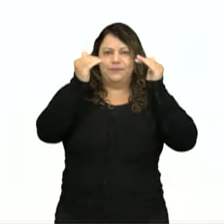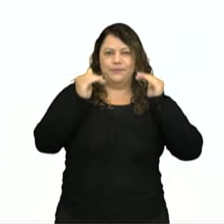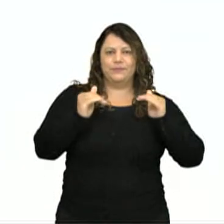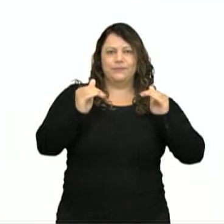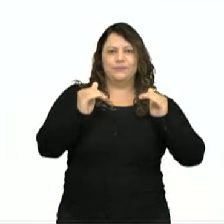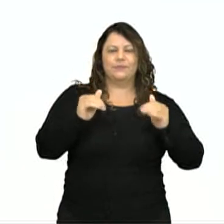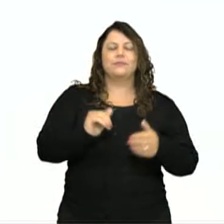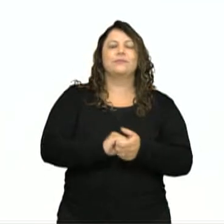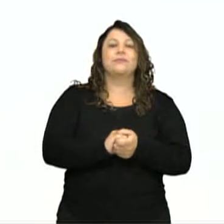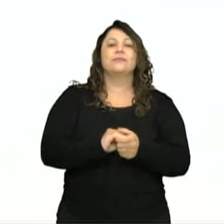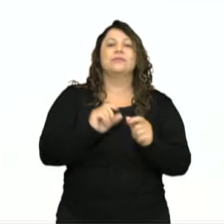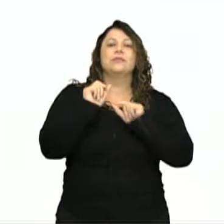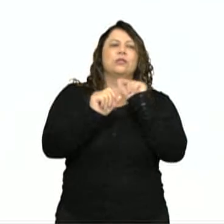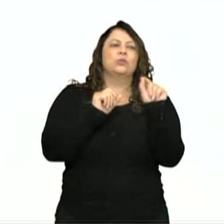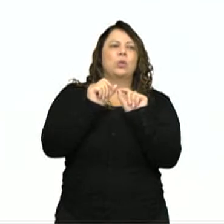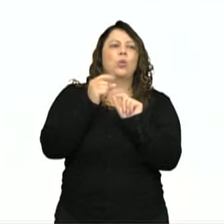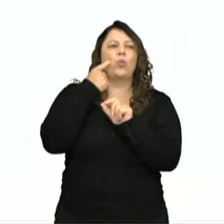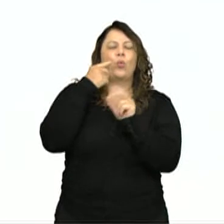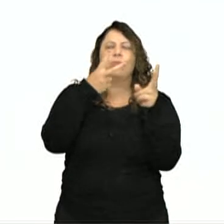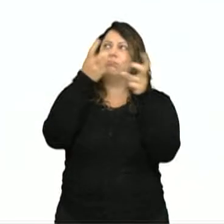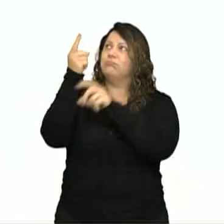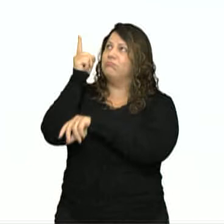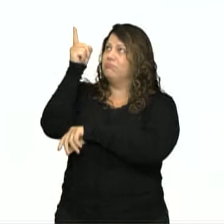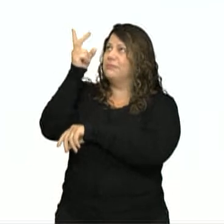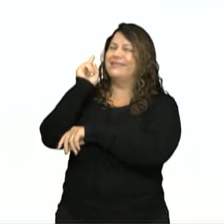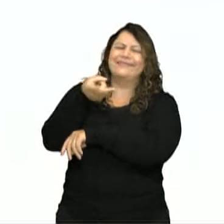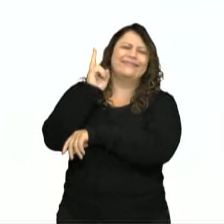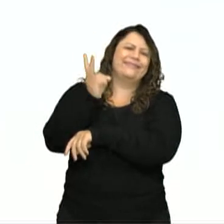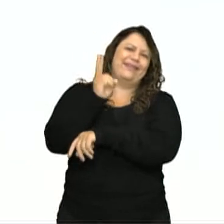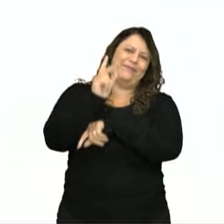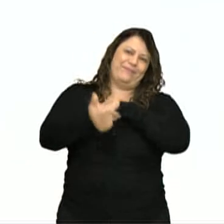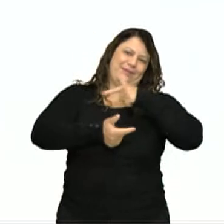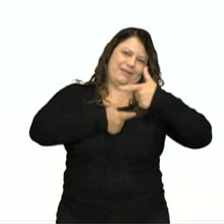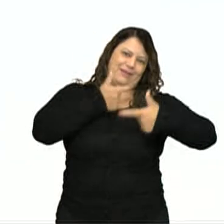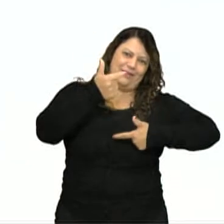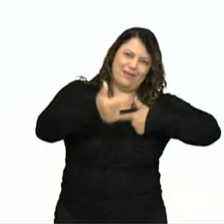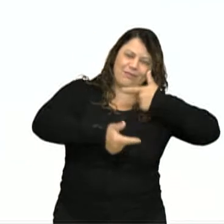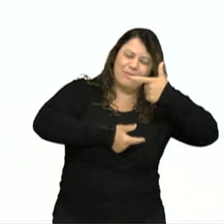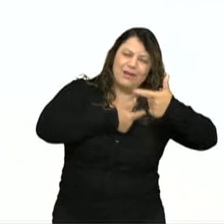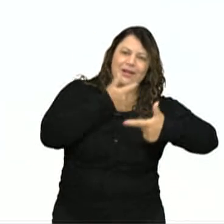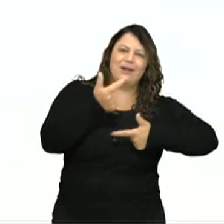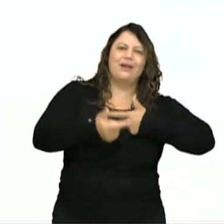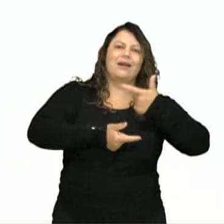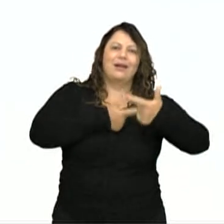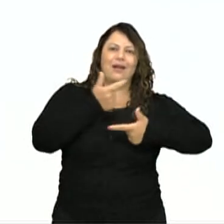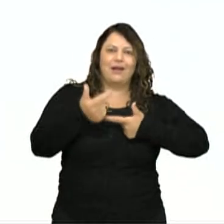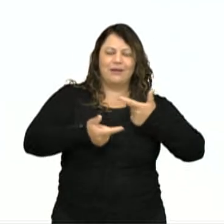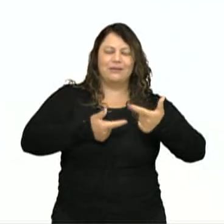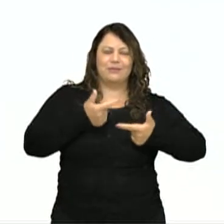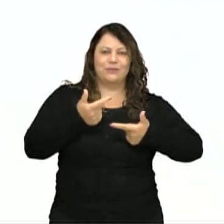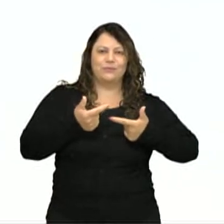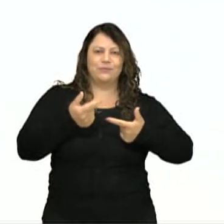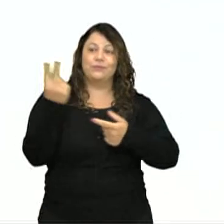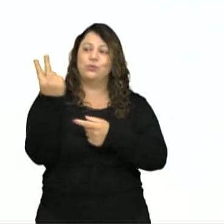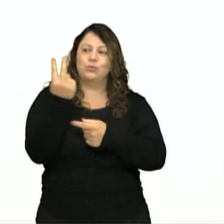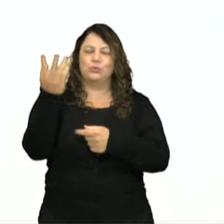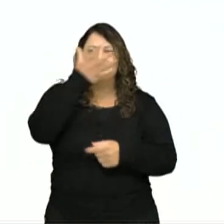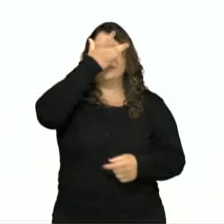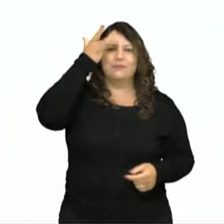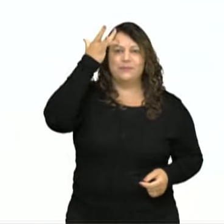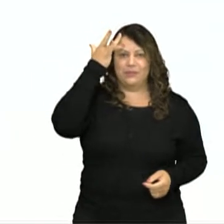Então, Tom e Bob ou Bob e Tom sempre trabalhou, sempre trabalharam, porque nós estamos falando de um plural, duas pessoas.